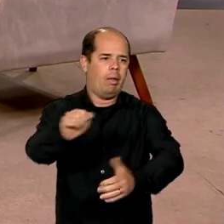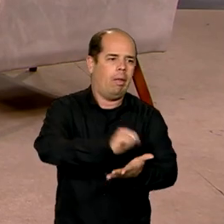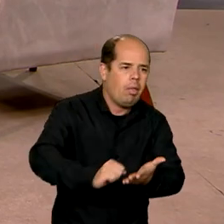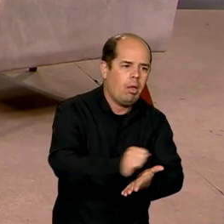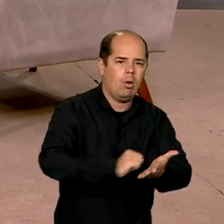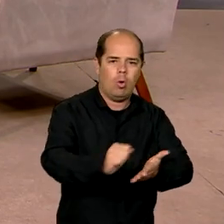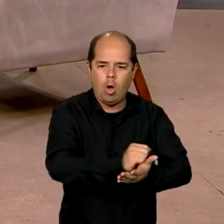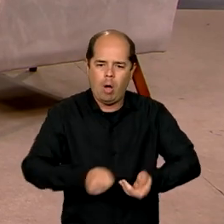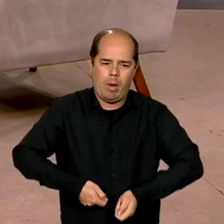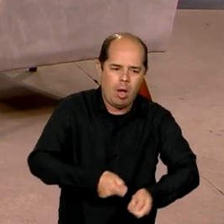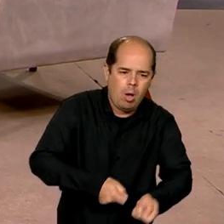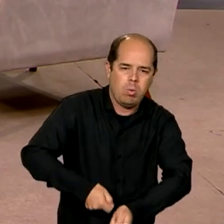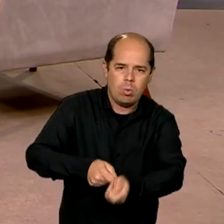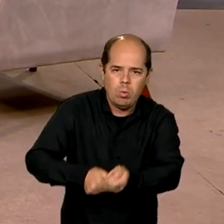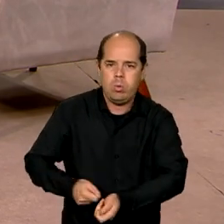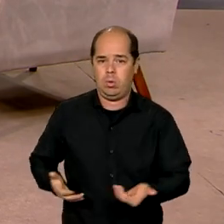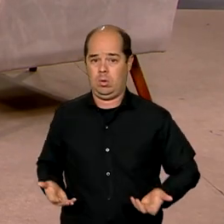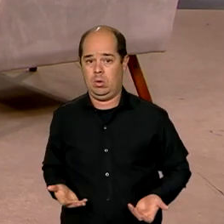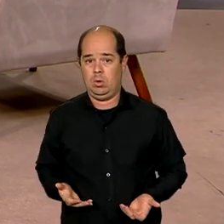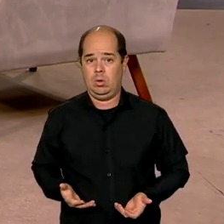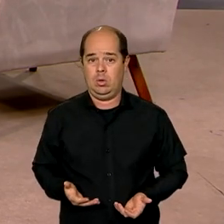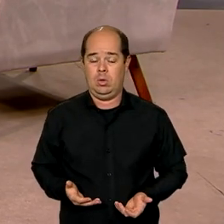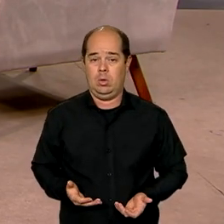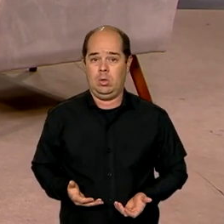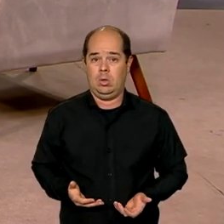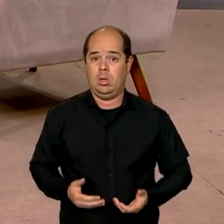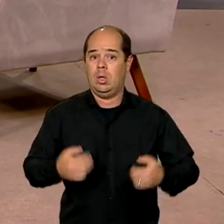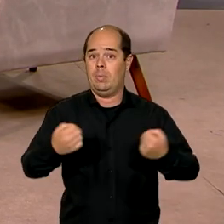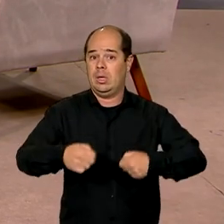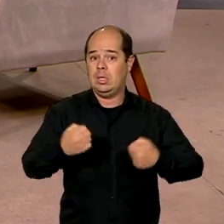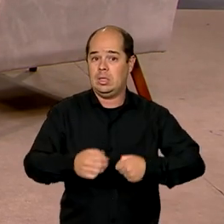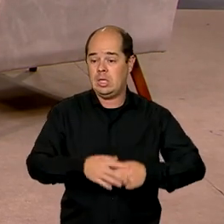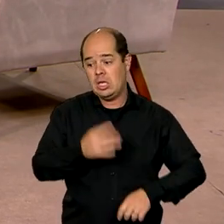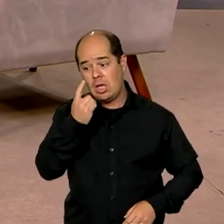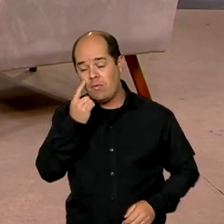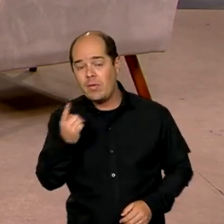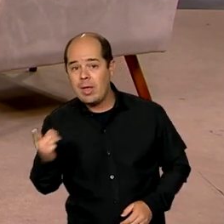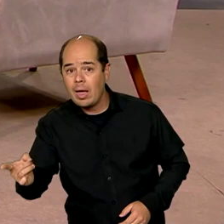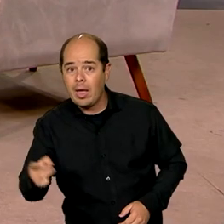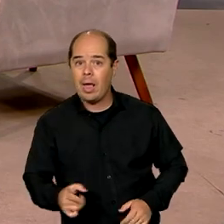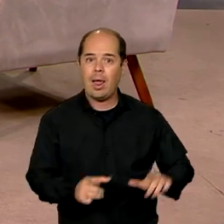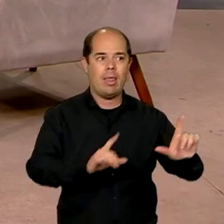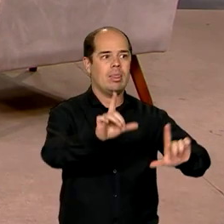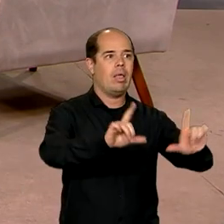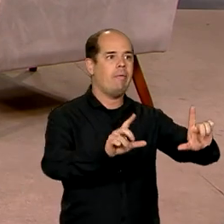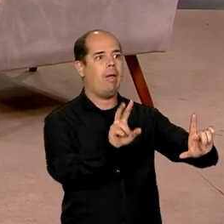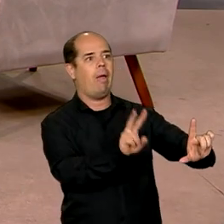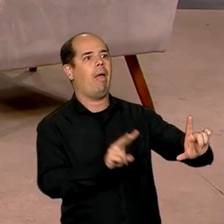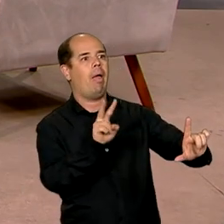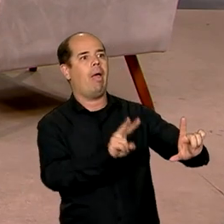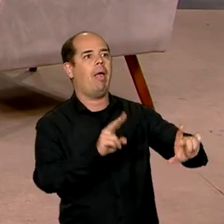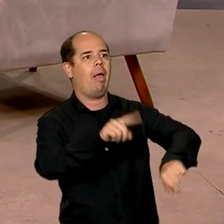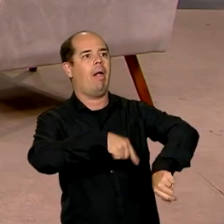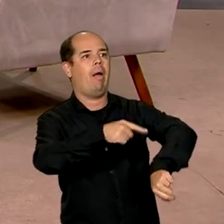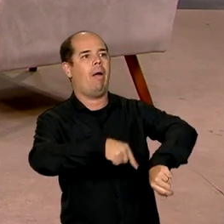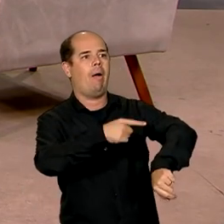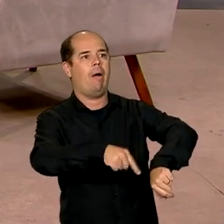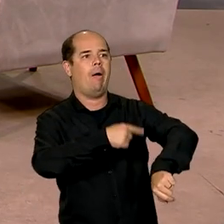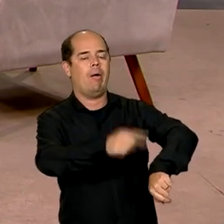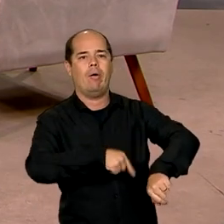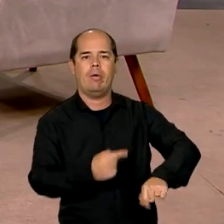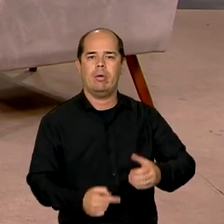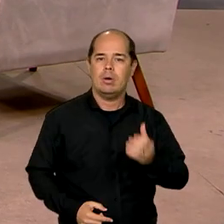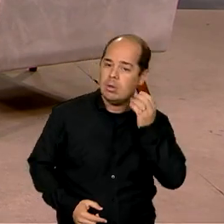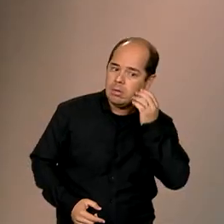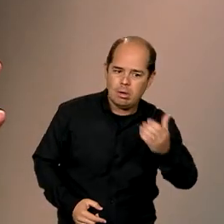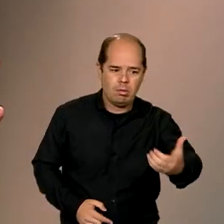medir se está abusando do horário de televisão, abusando da relação com o celular e se está com um